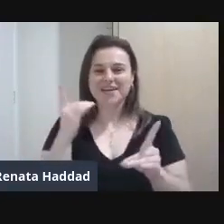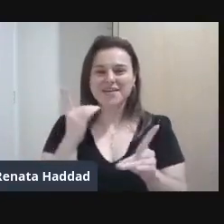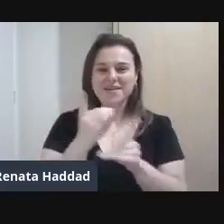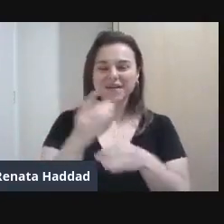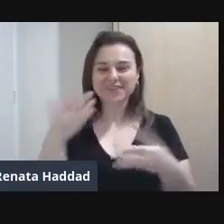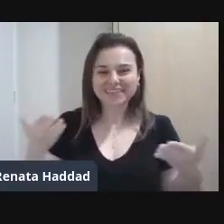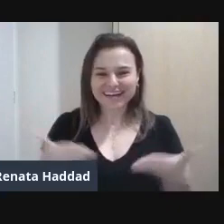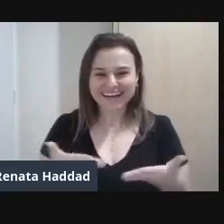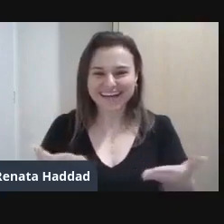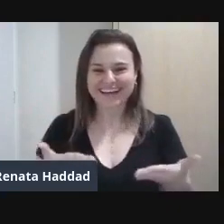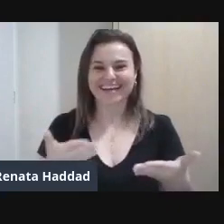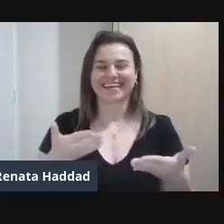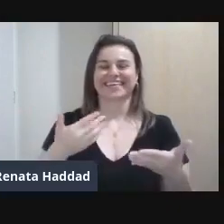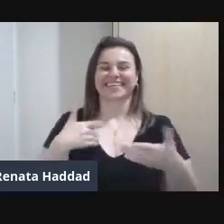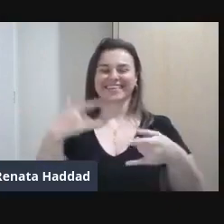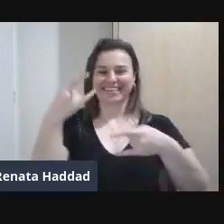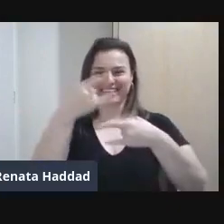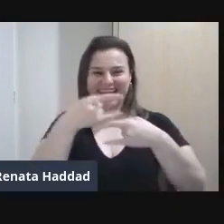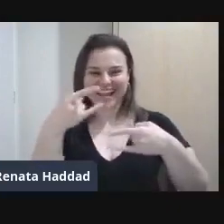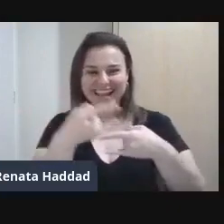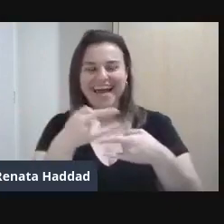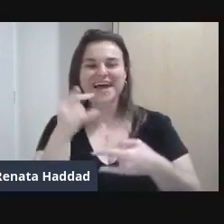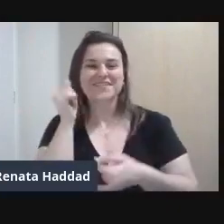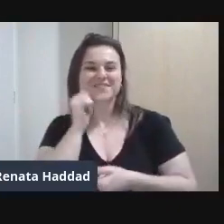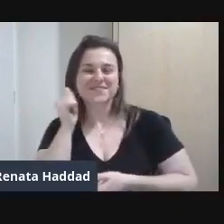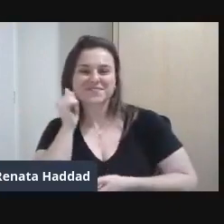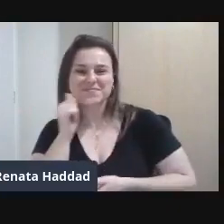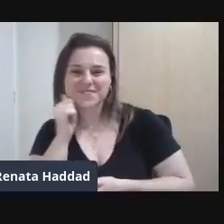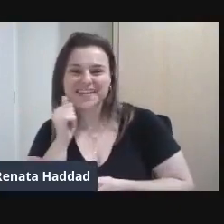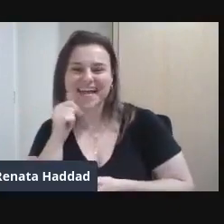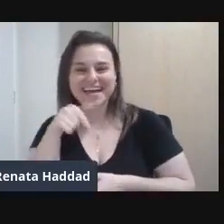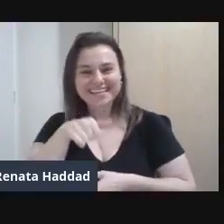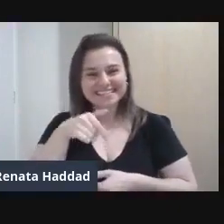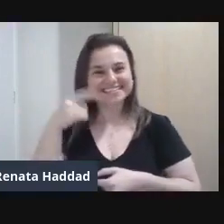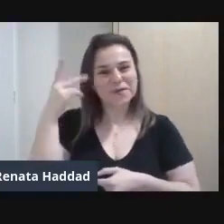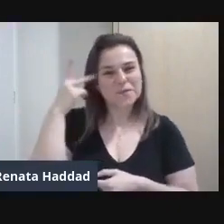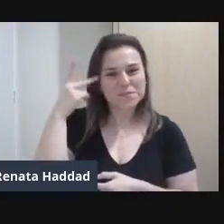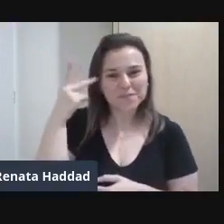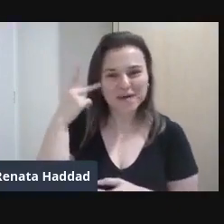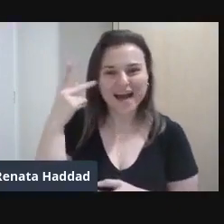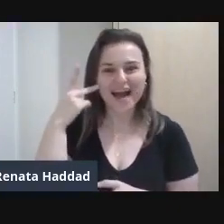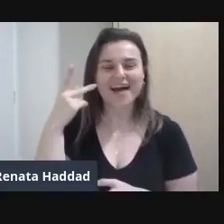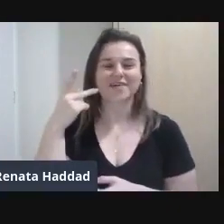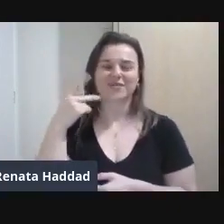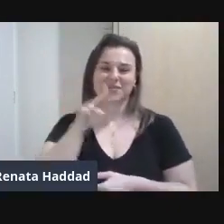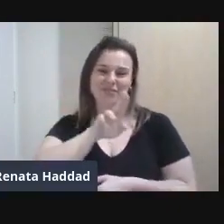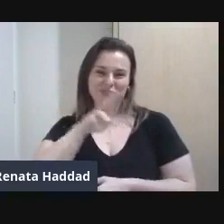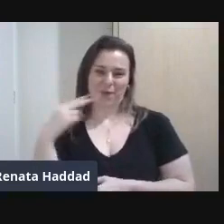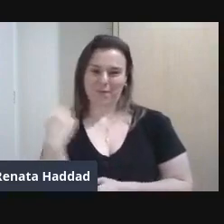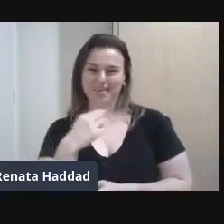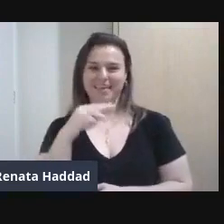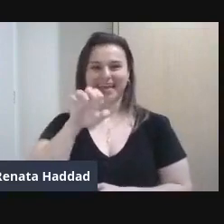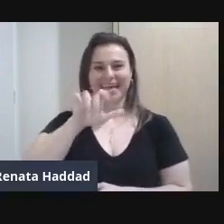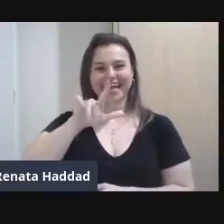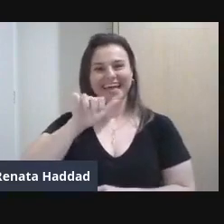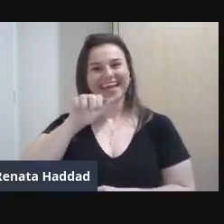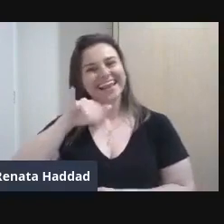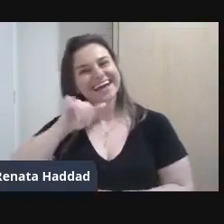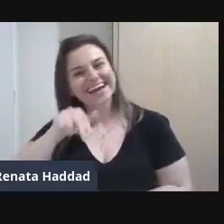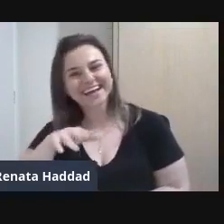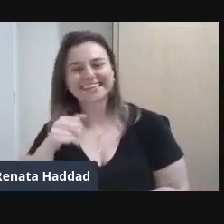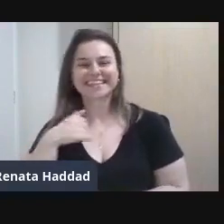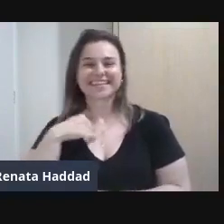Mulheres Artistas Unidade Senac Aclimação aqui em São Paulo Eu sou Helene Gomes Mulher branca,